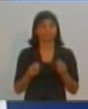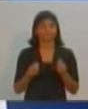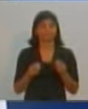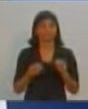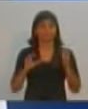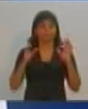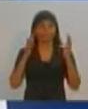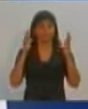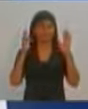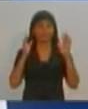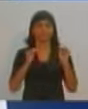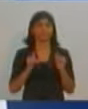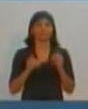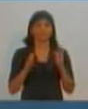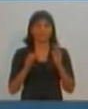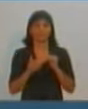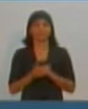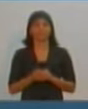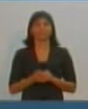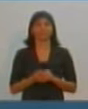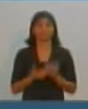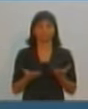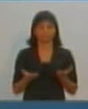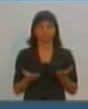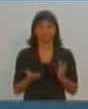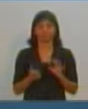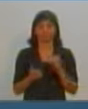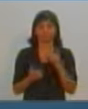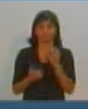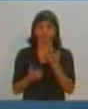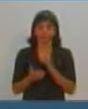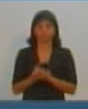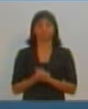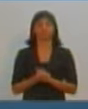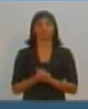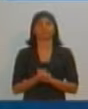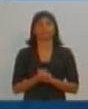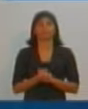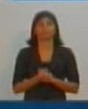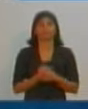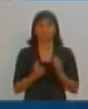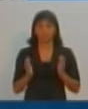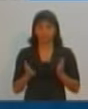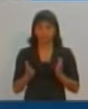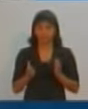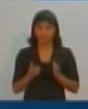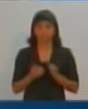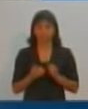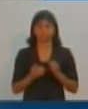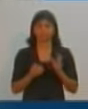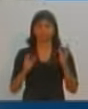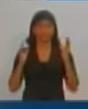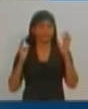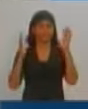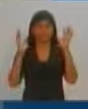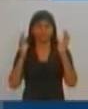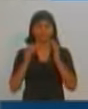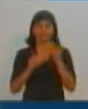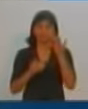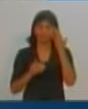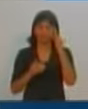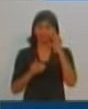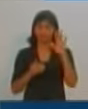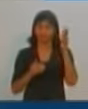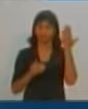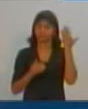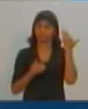presidente prudente? Bom, vamos lá. No carnaval de presidente prudente. Hoje, o carnaval está esquecido. Tanto é que